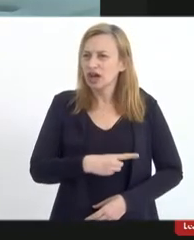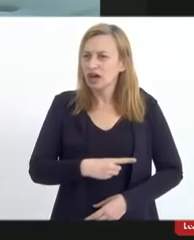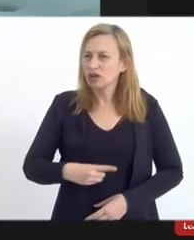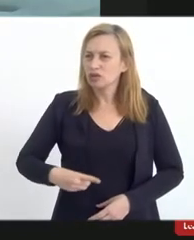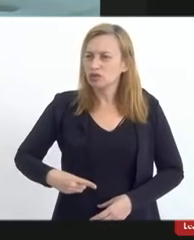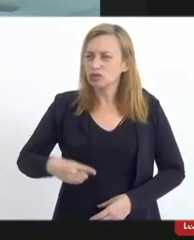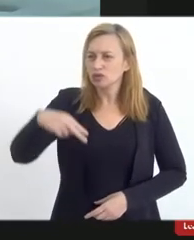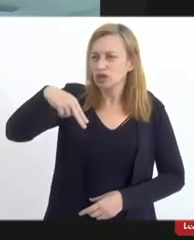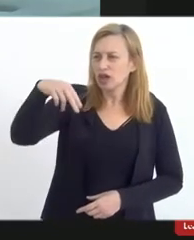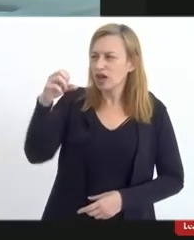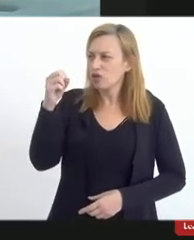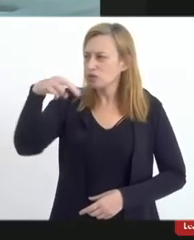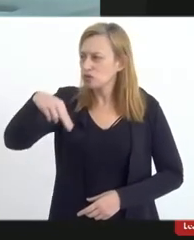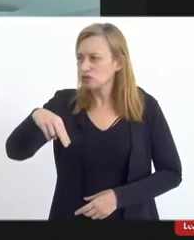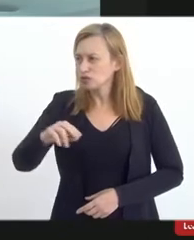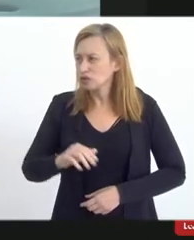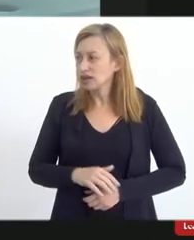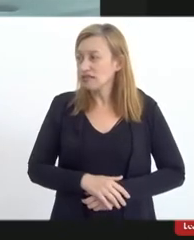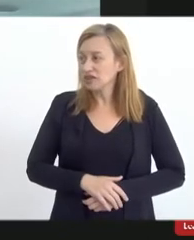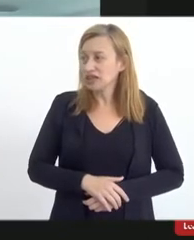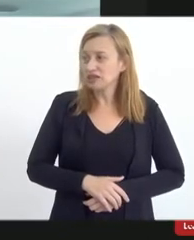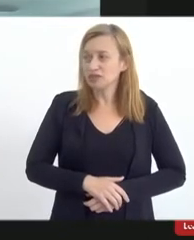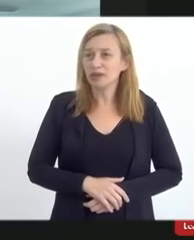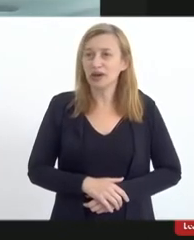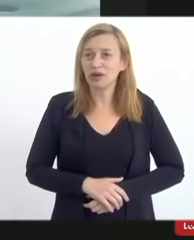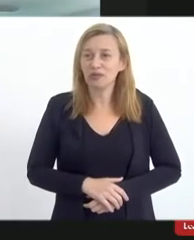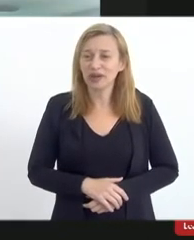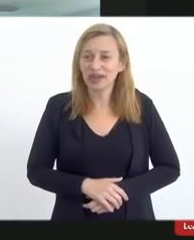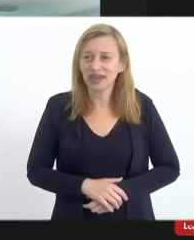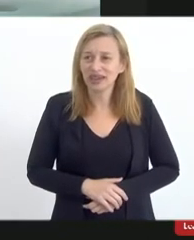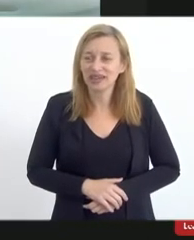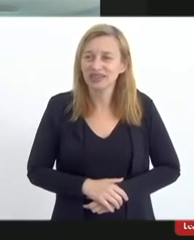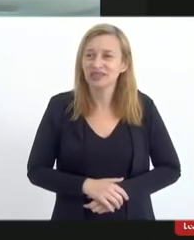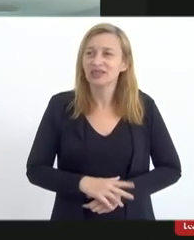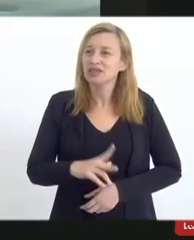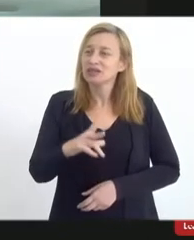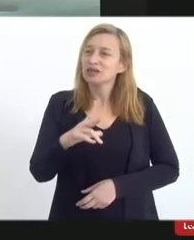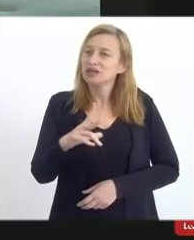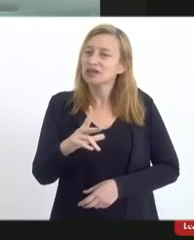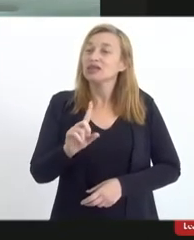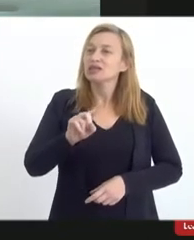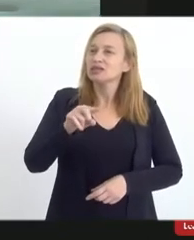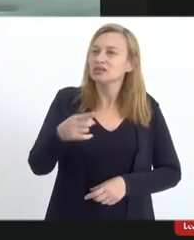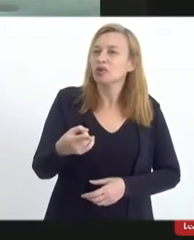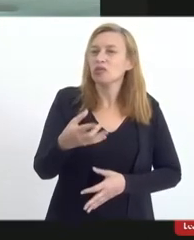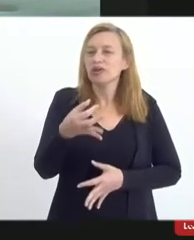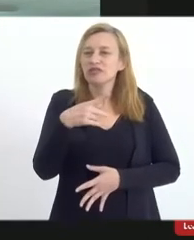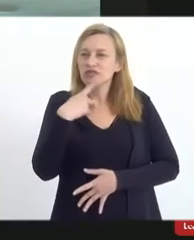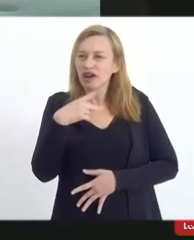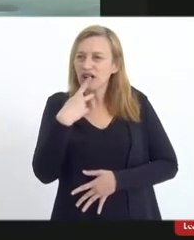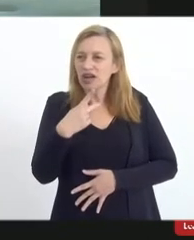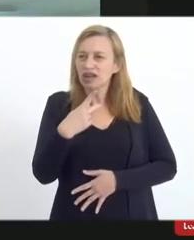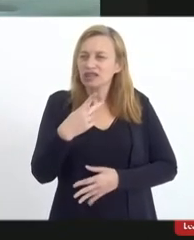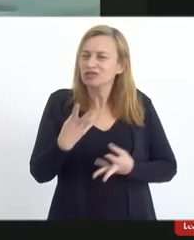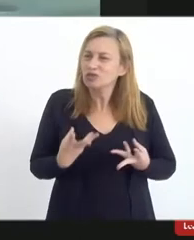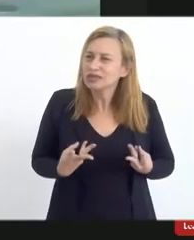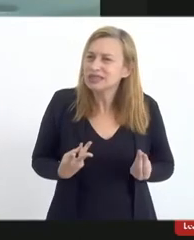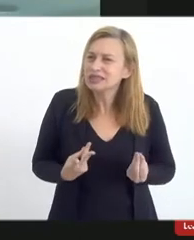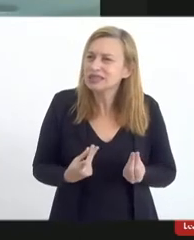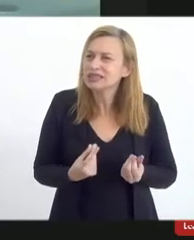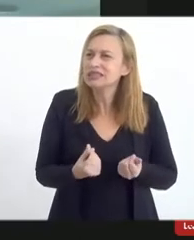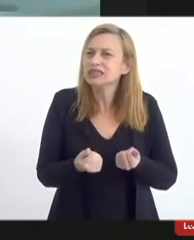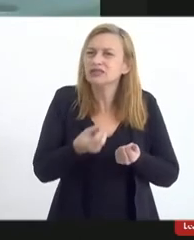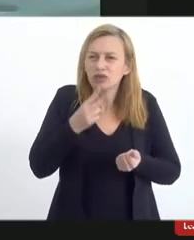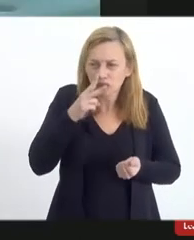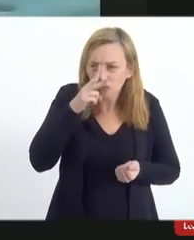quanto pelo professor Edio Silva, e pelo depoimento tão sensível e tão